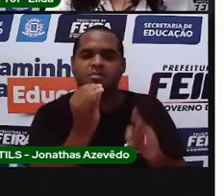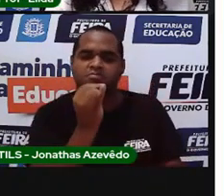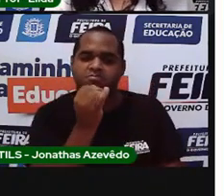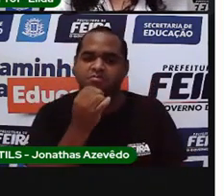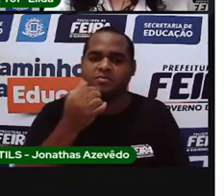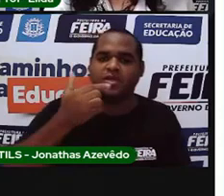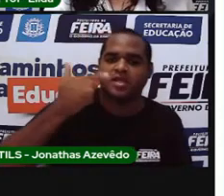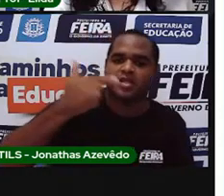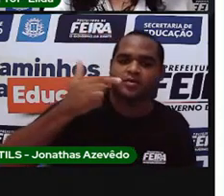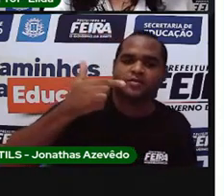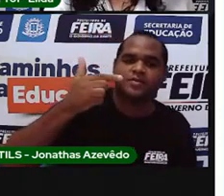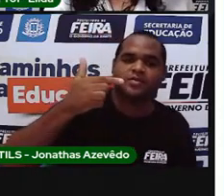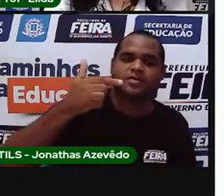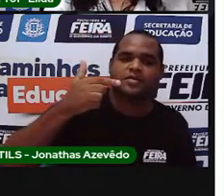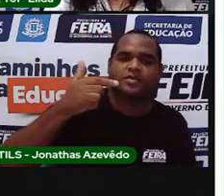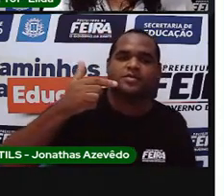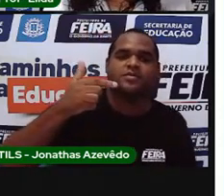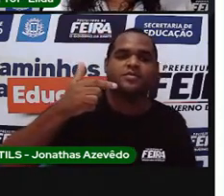segundo da fila?